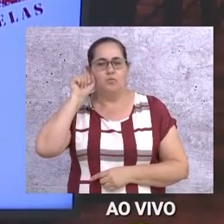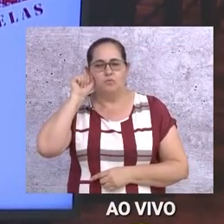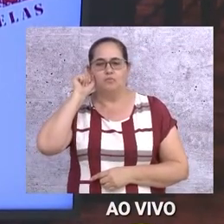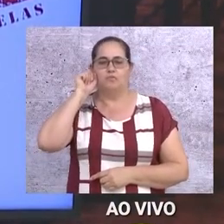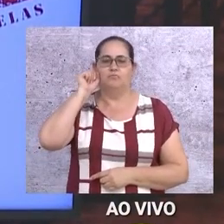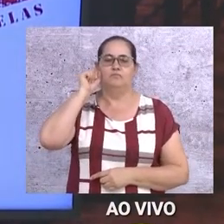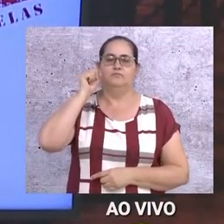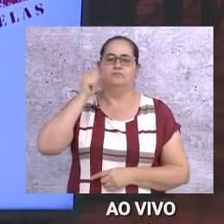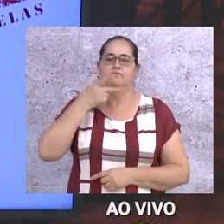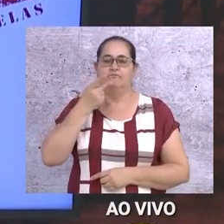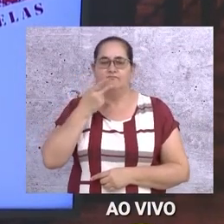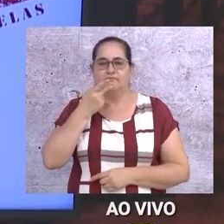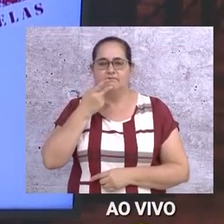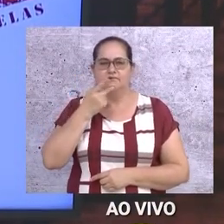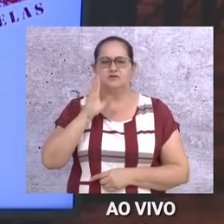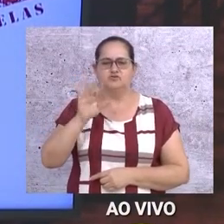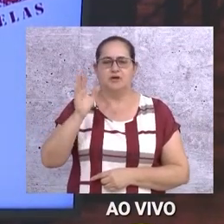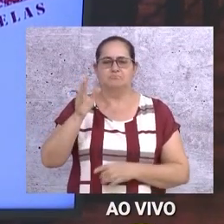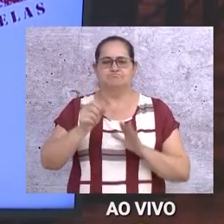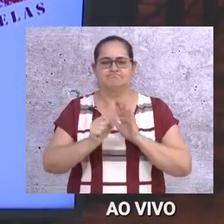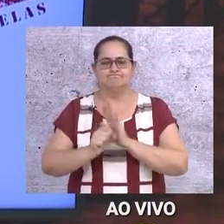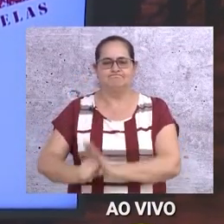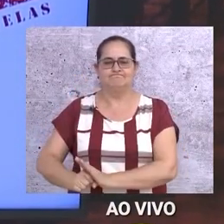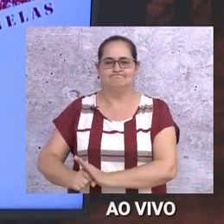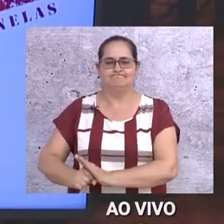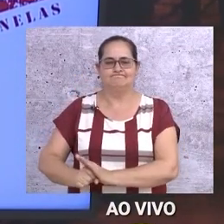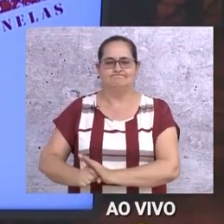normal, Nós já somos humilhados.